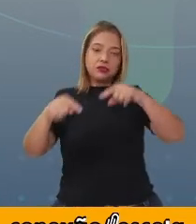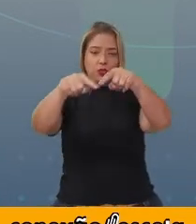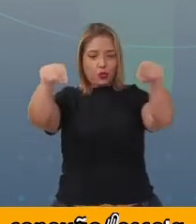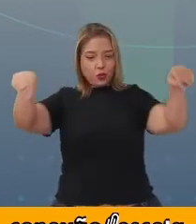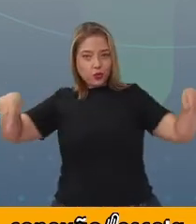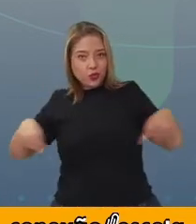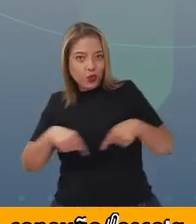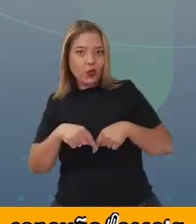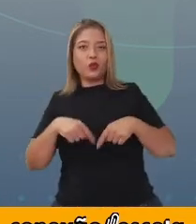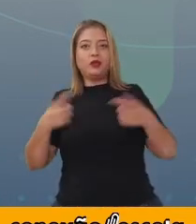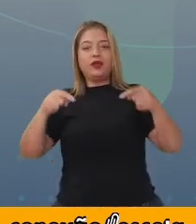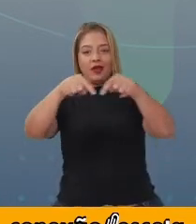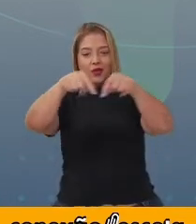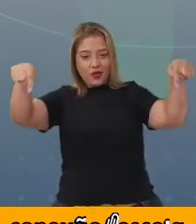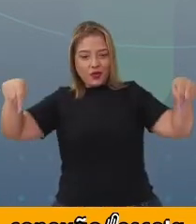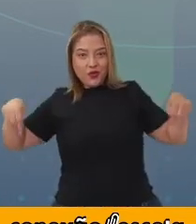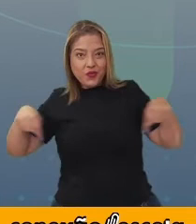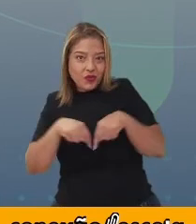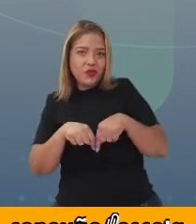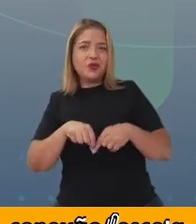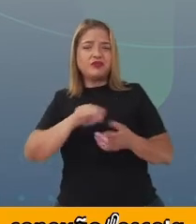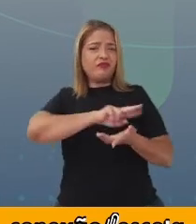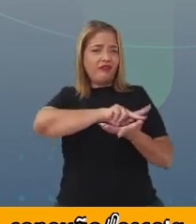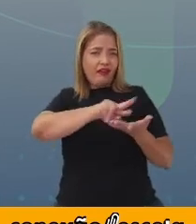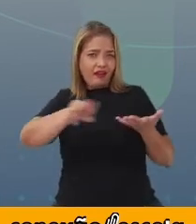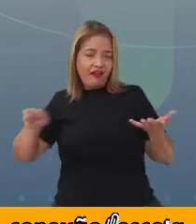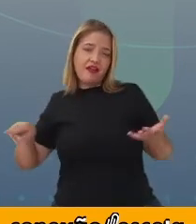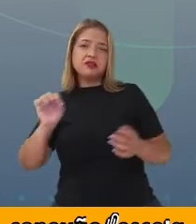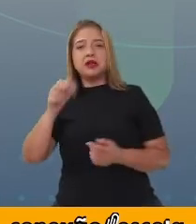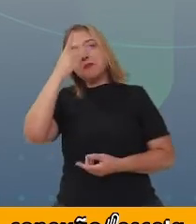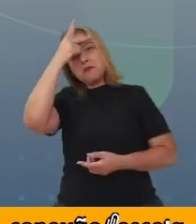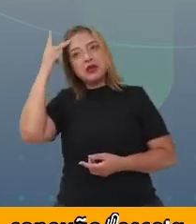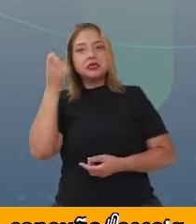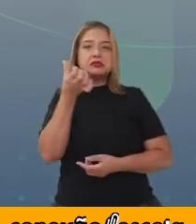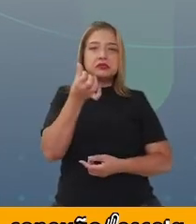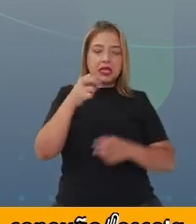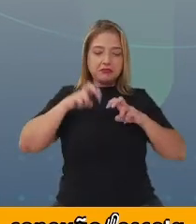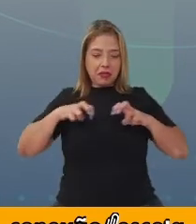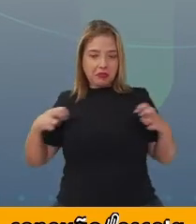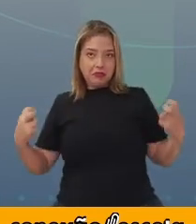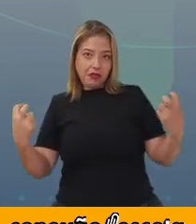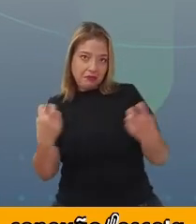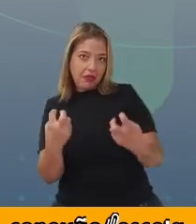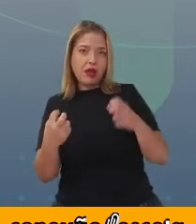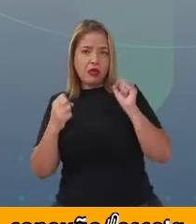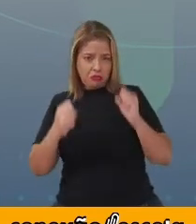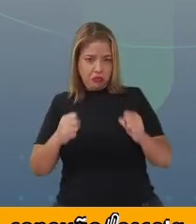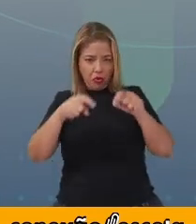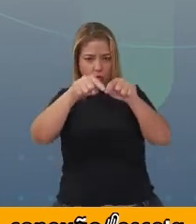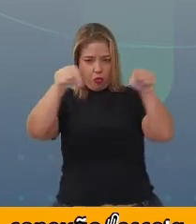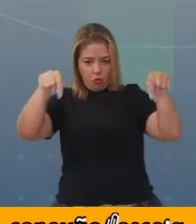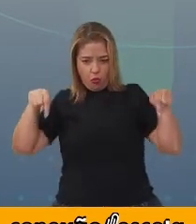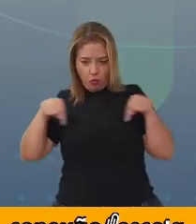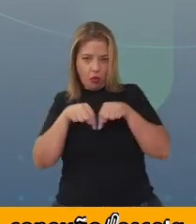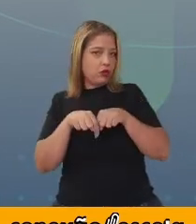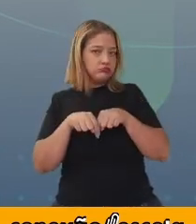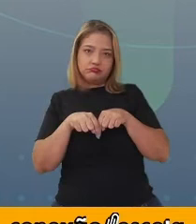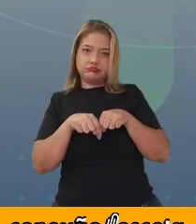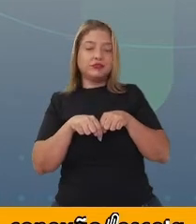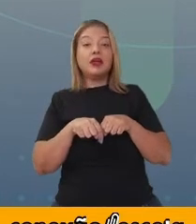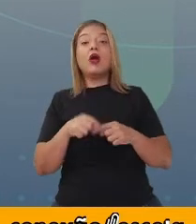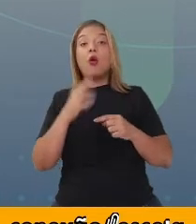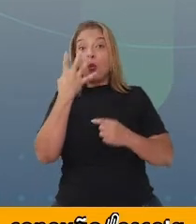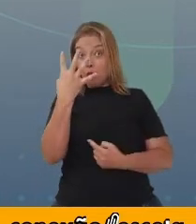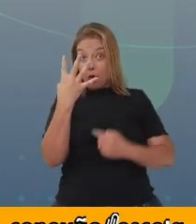quadrada, mesa retangular, né? Mesa para seis pessoas, ela não pode ser quadrada. Mesa para quatro